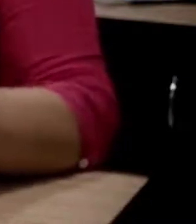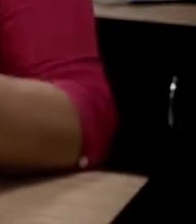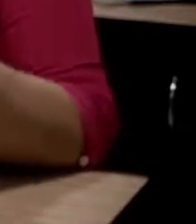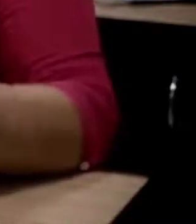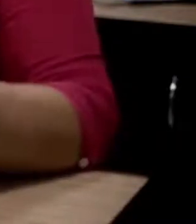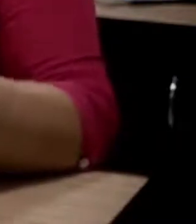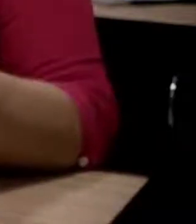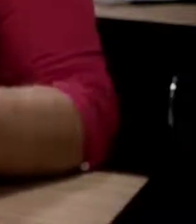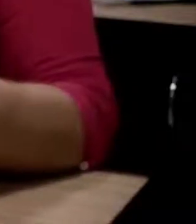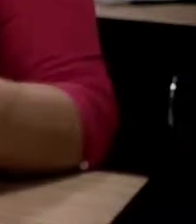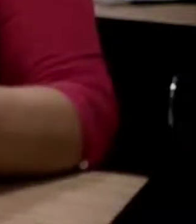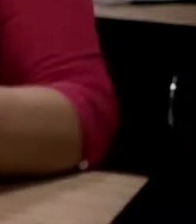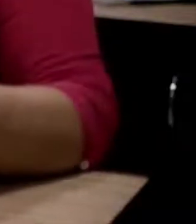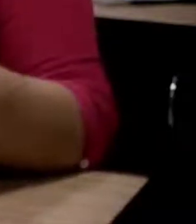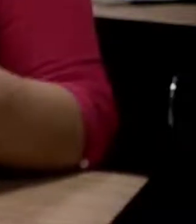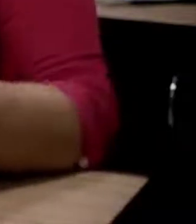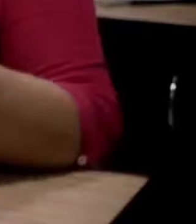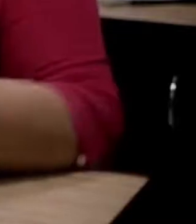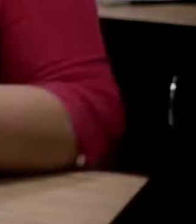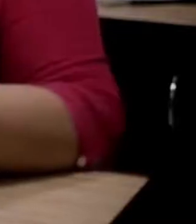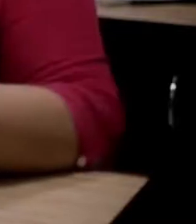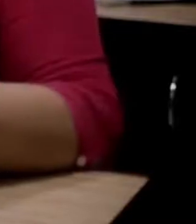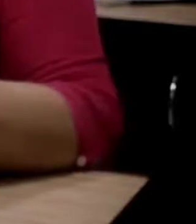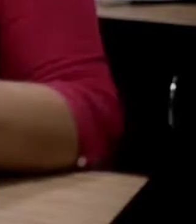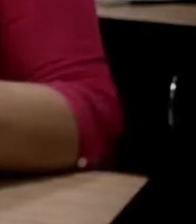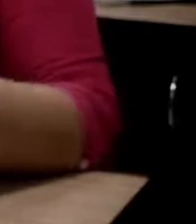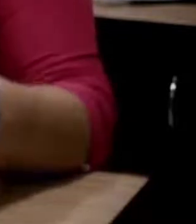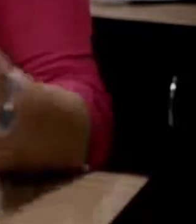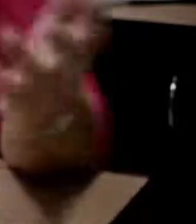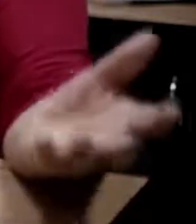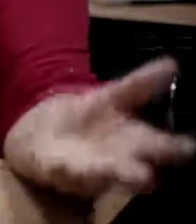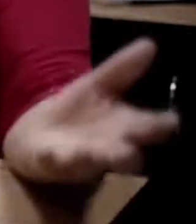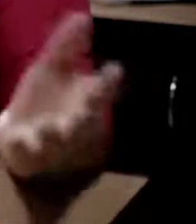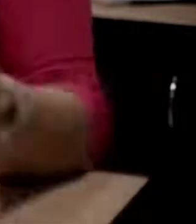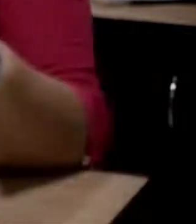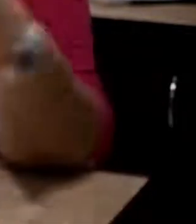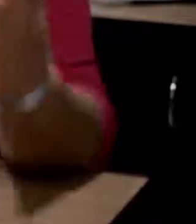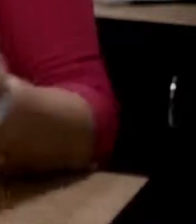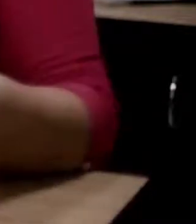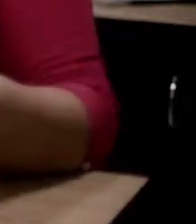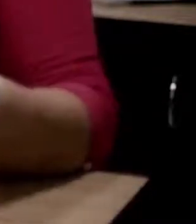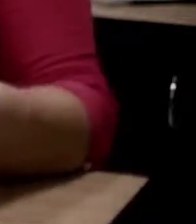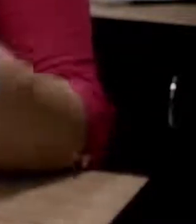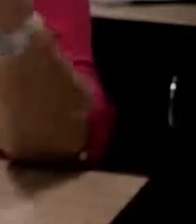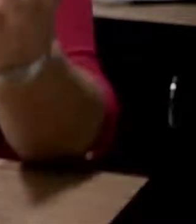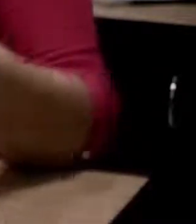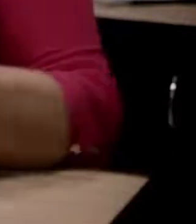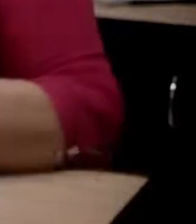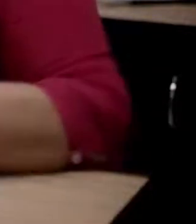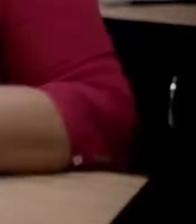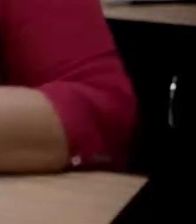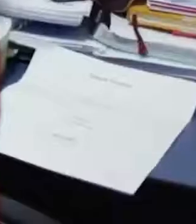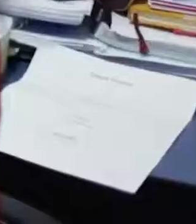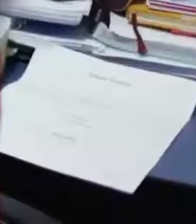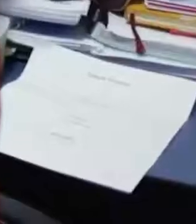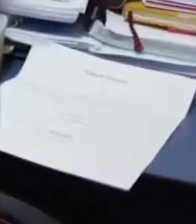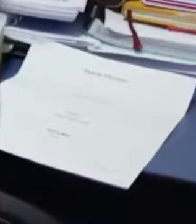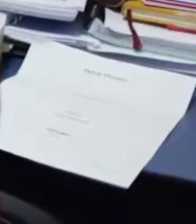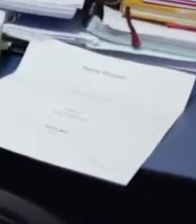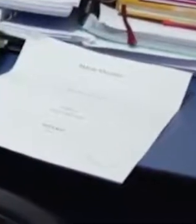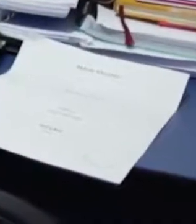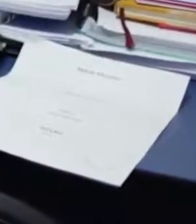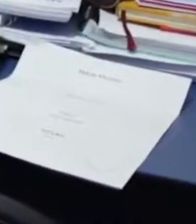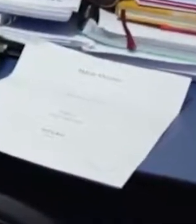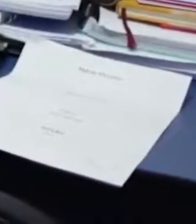do livro. O livro é a minha vida, a leitura é a minha vida, a escrita. Eu acredito que não sei fazer outra coisa a não ser